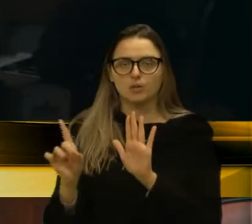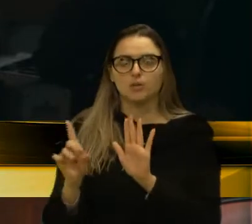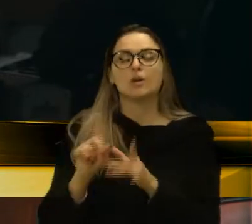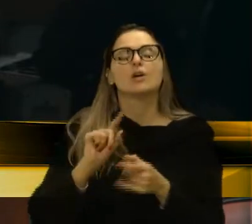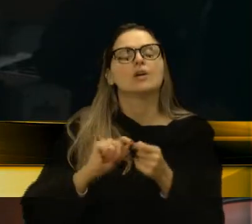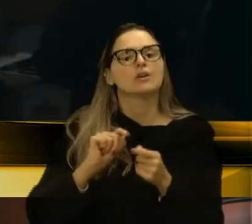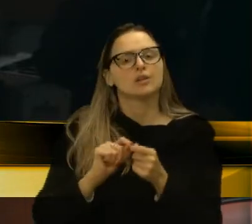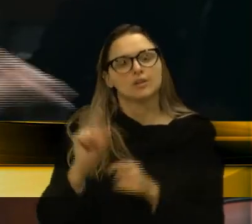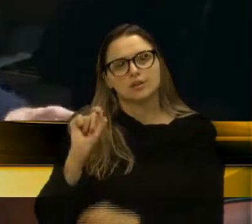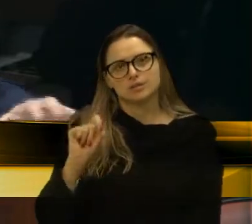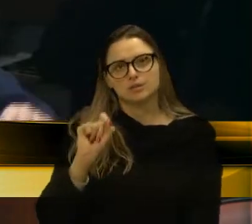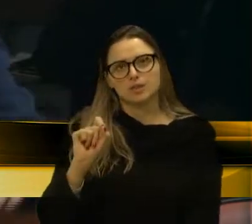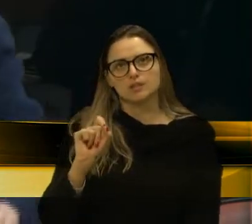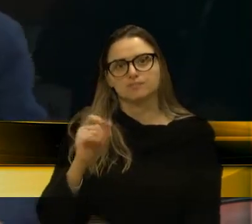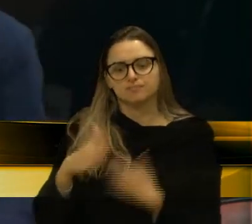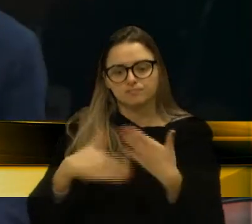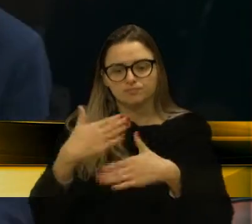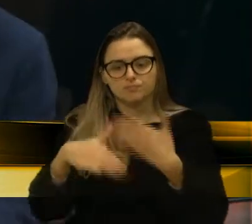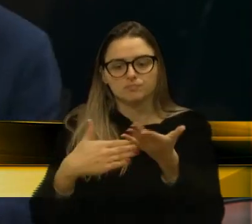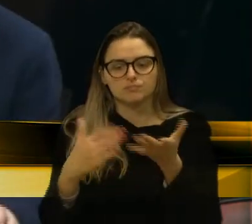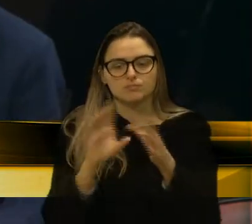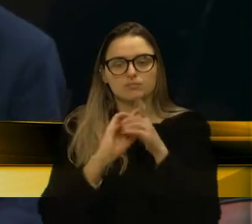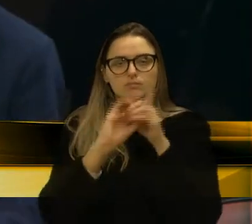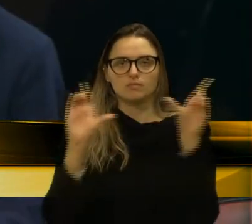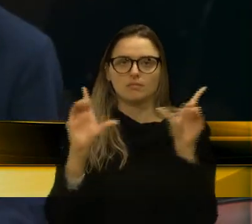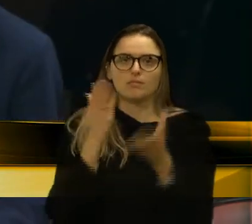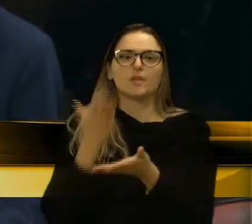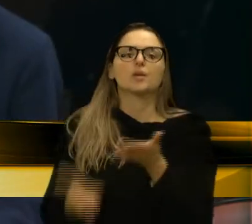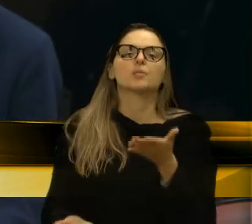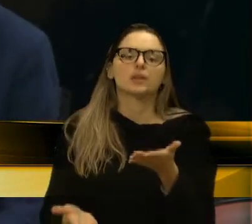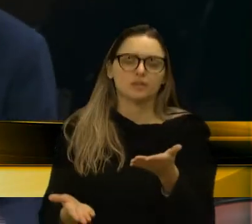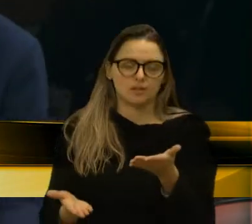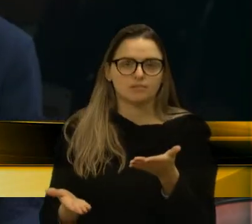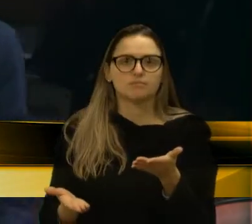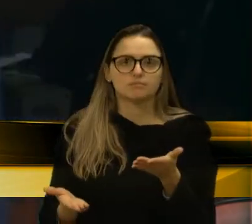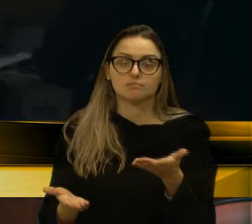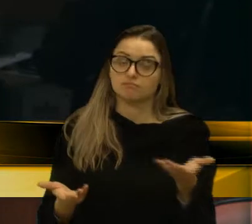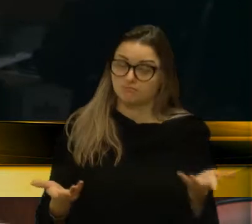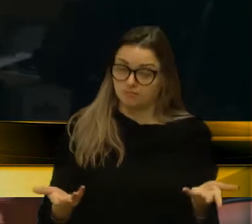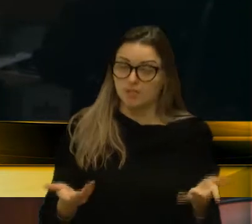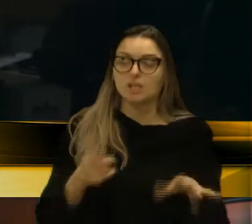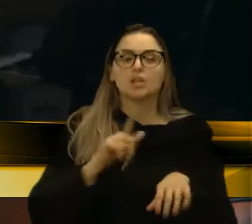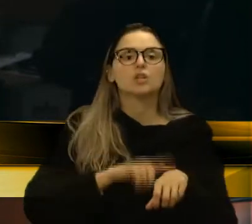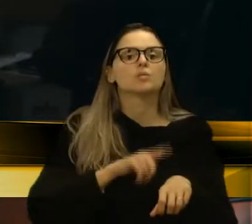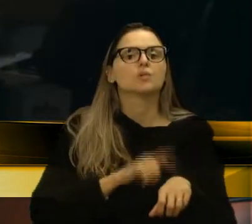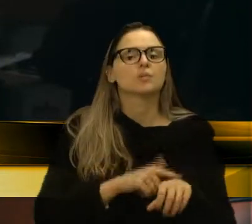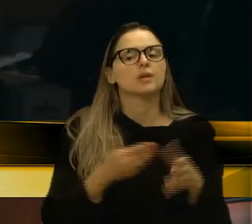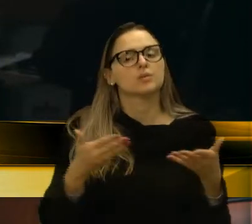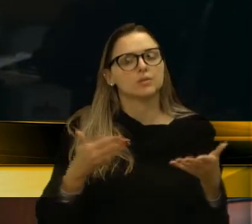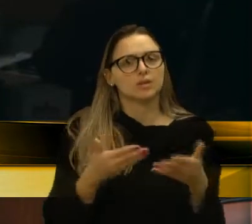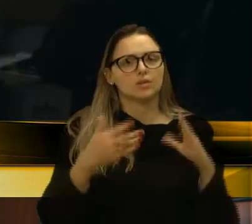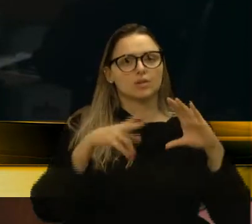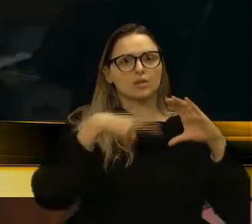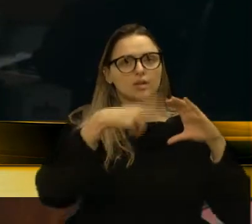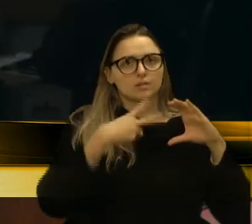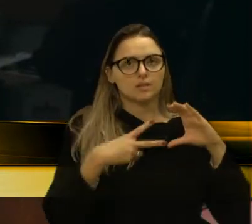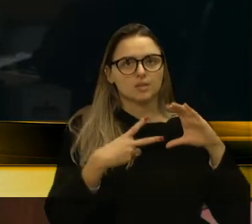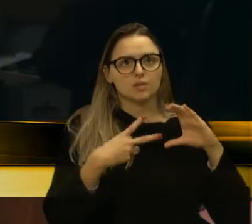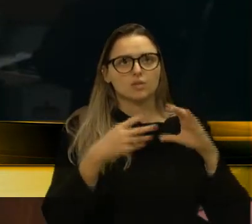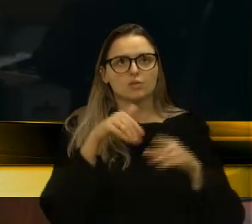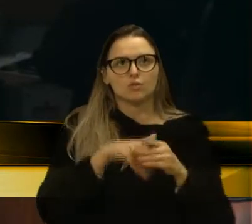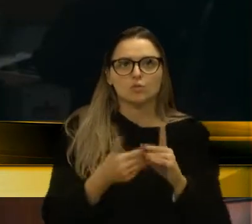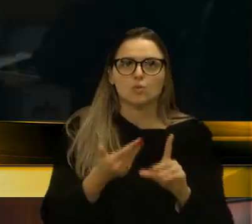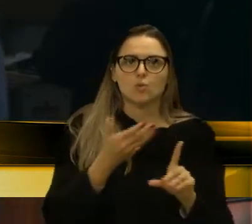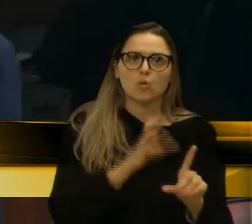com que o processo democrático perca. Ainda mais no momento em que essa casa rejeitou os